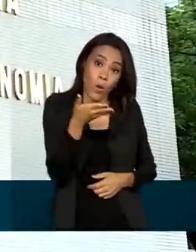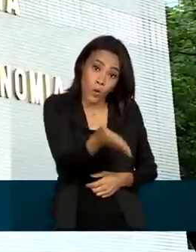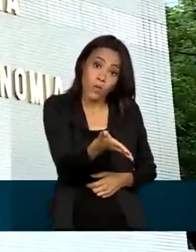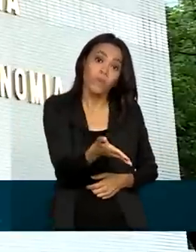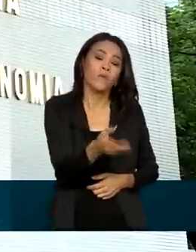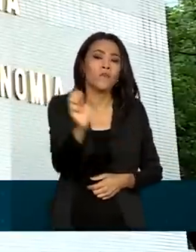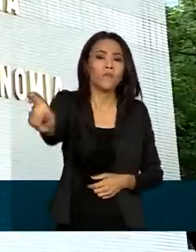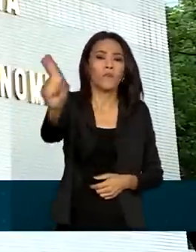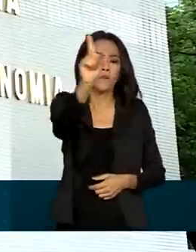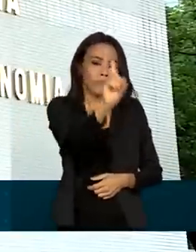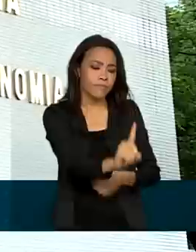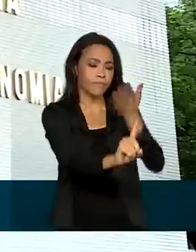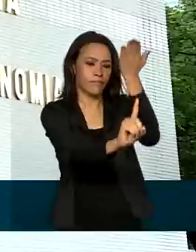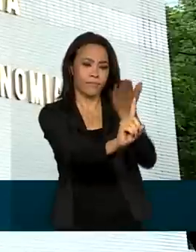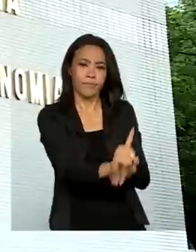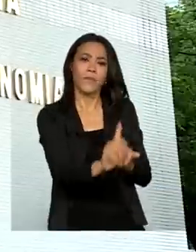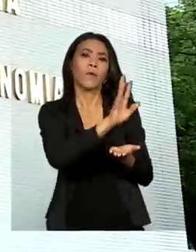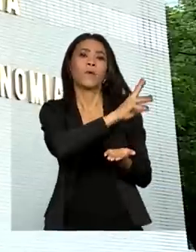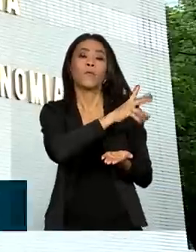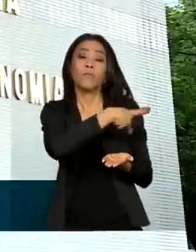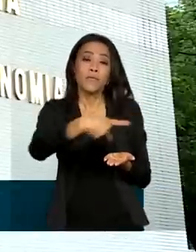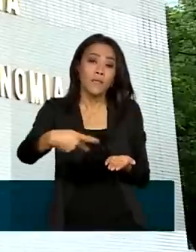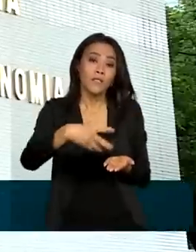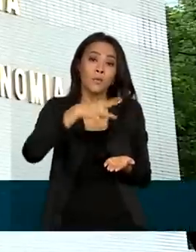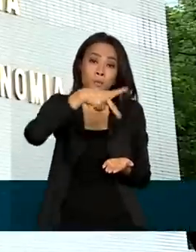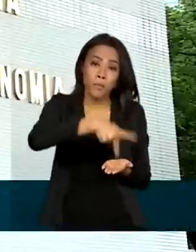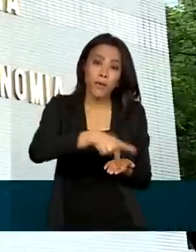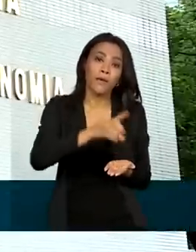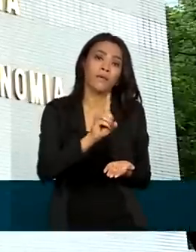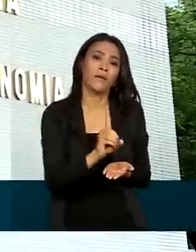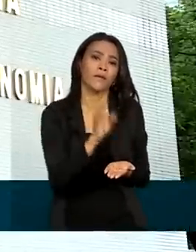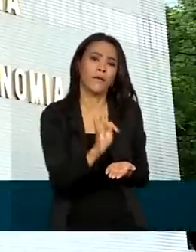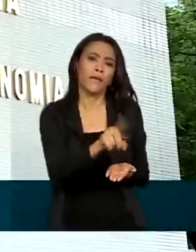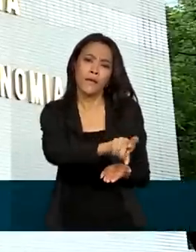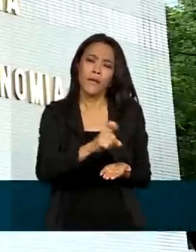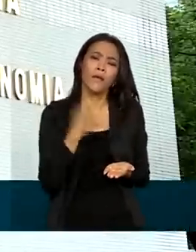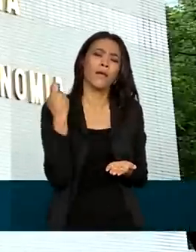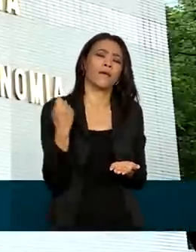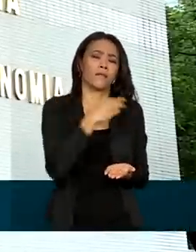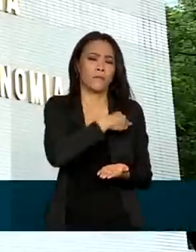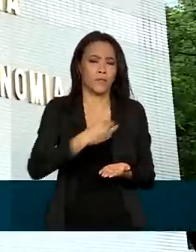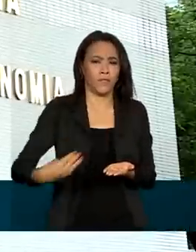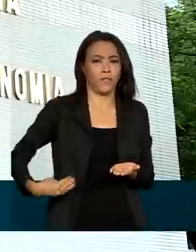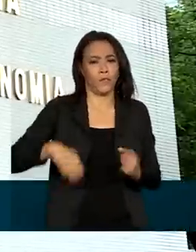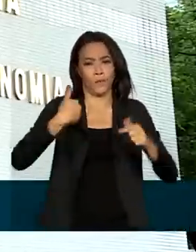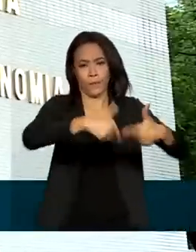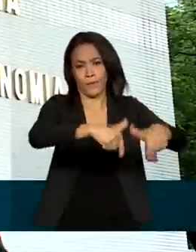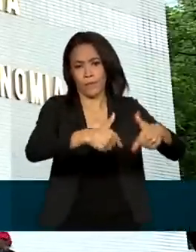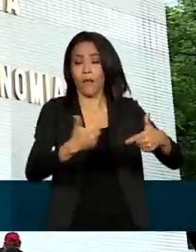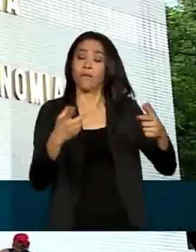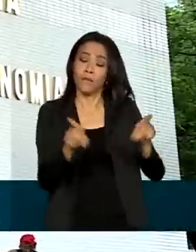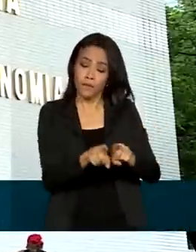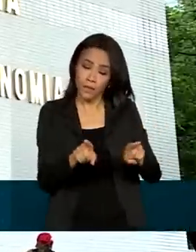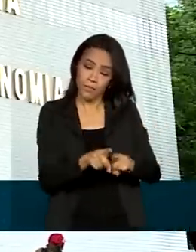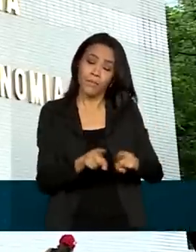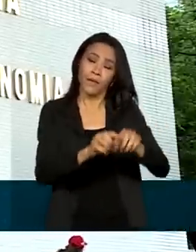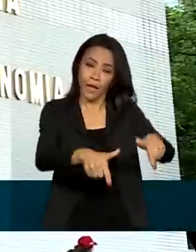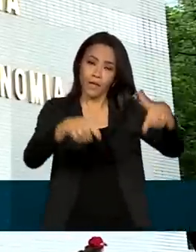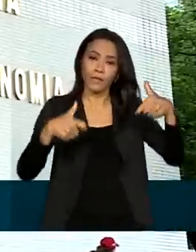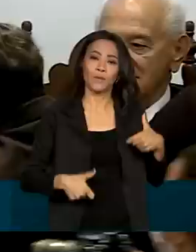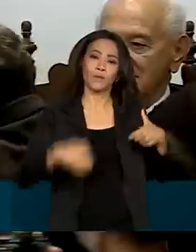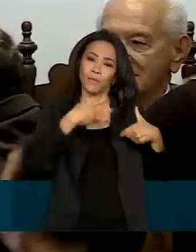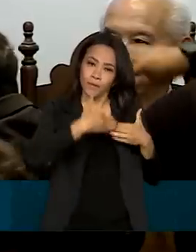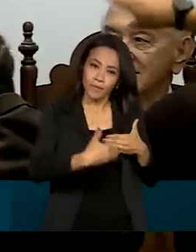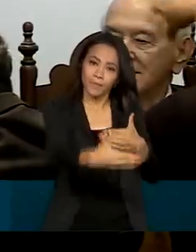o nome escolhido foi do presidente do PDT e ex-ministro do Trabalho, Carlos Lupe, que também tomou posse nesta terça